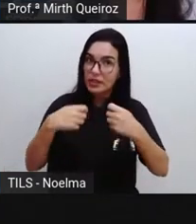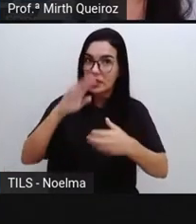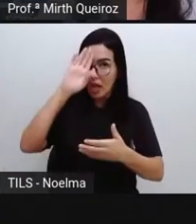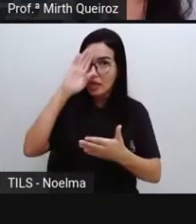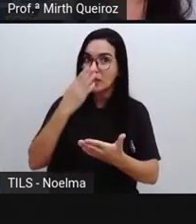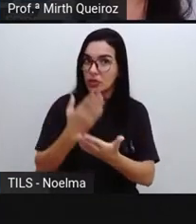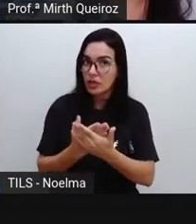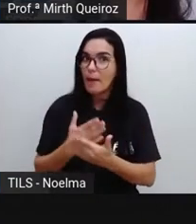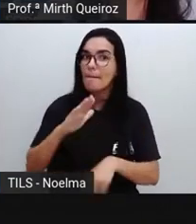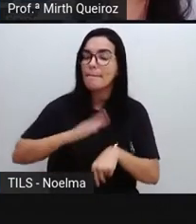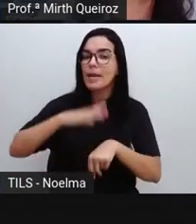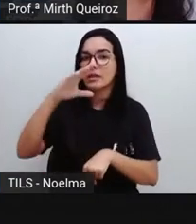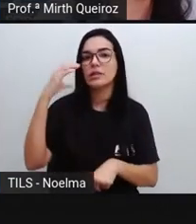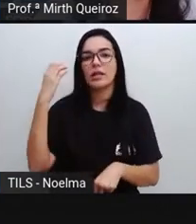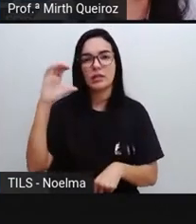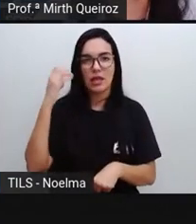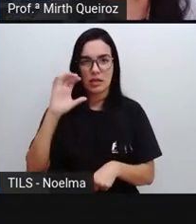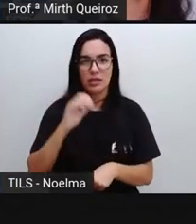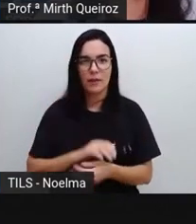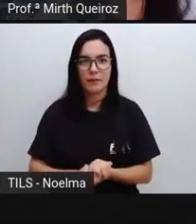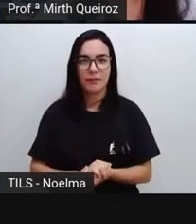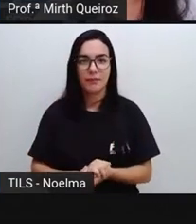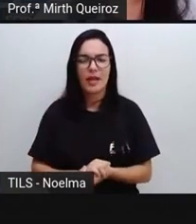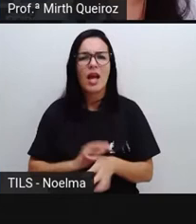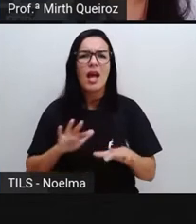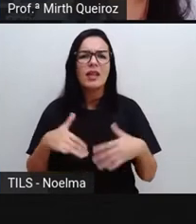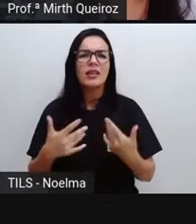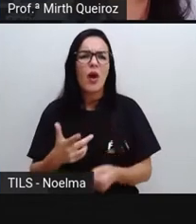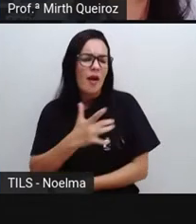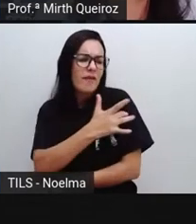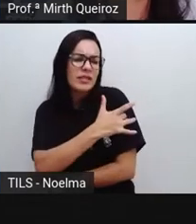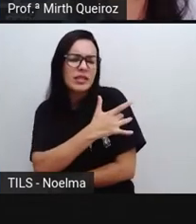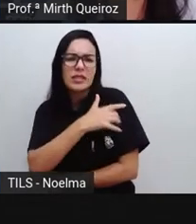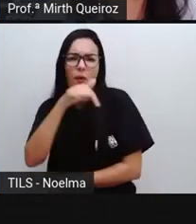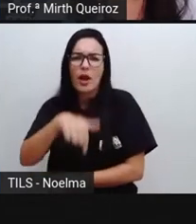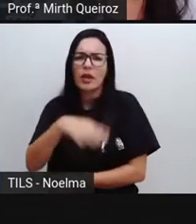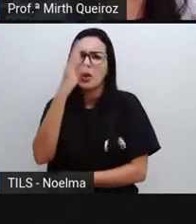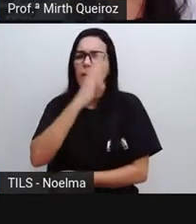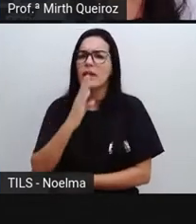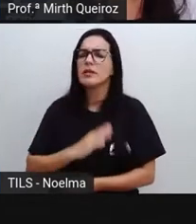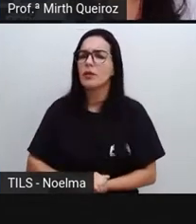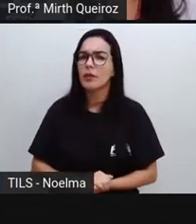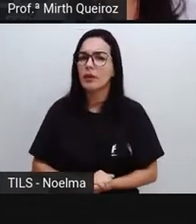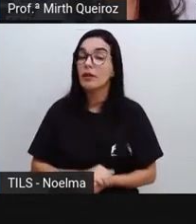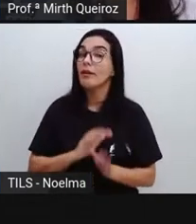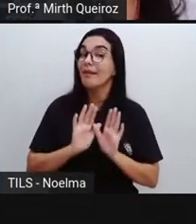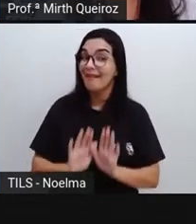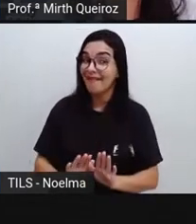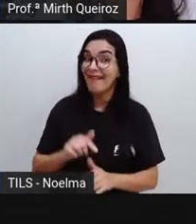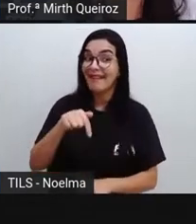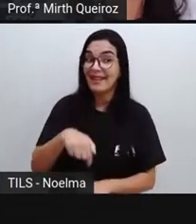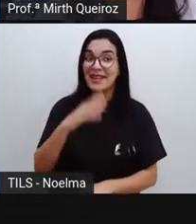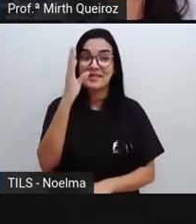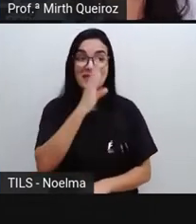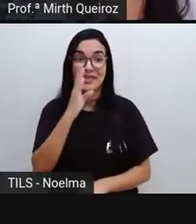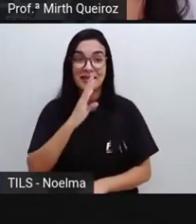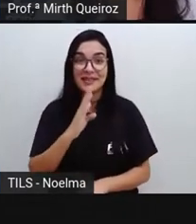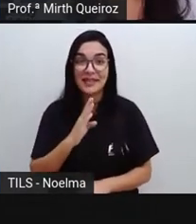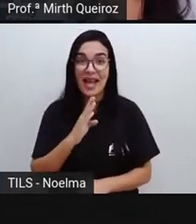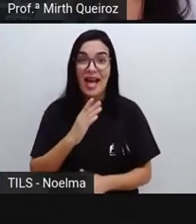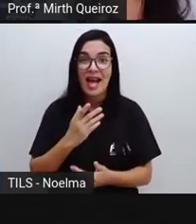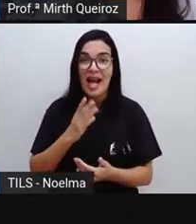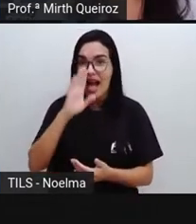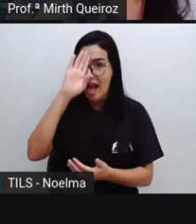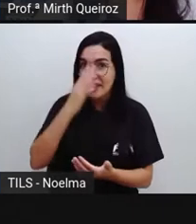na ciência, né? E a vacinação no Brasil? No Brasil, acredita-se que a